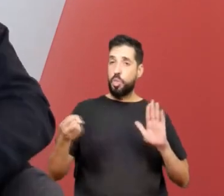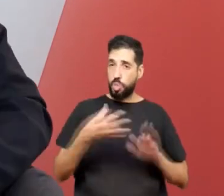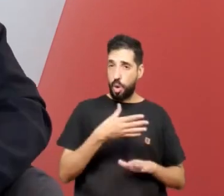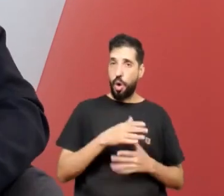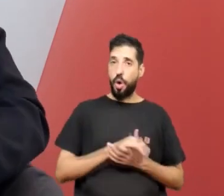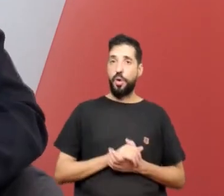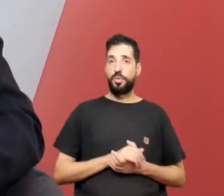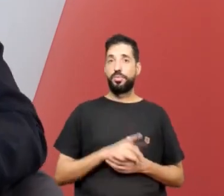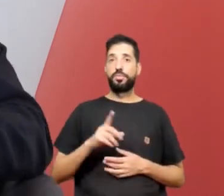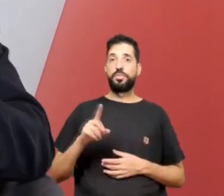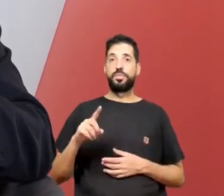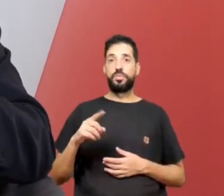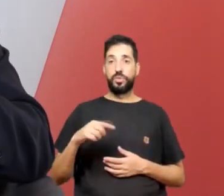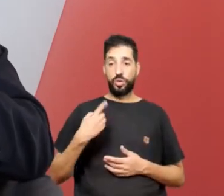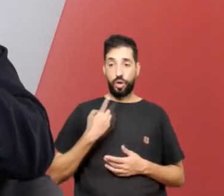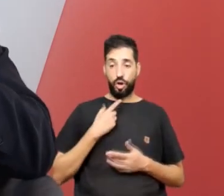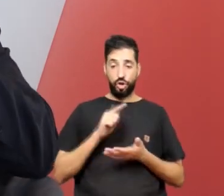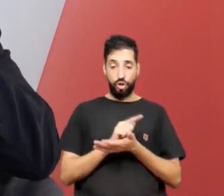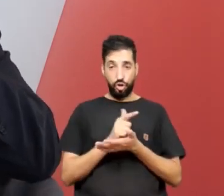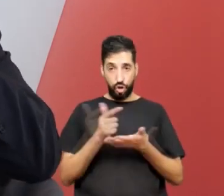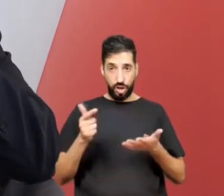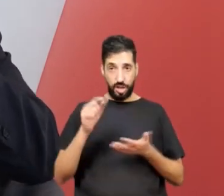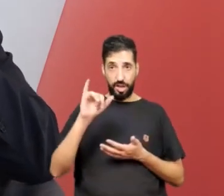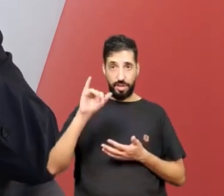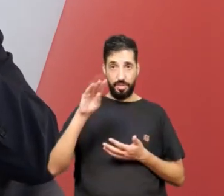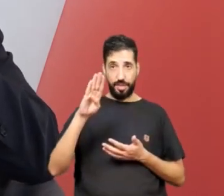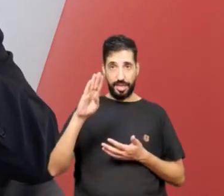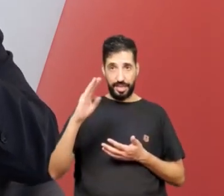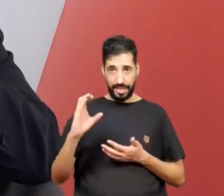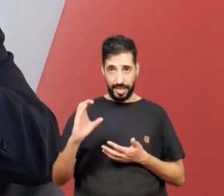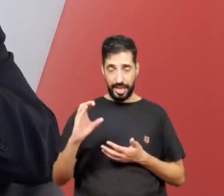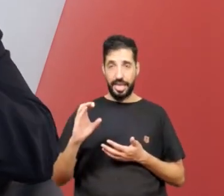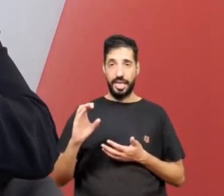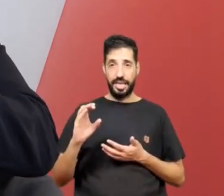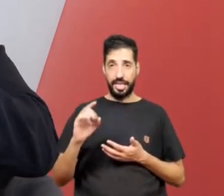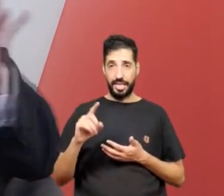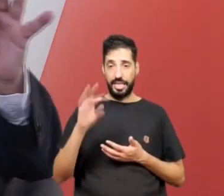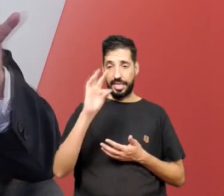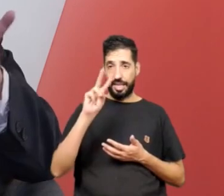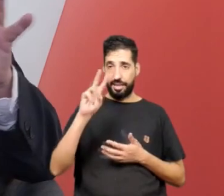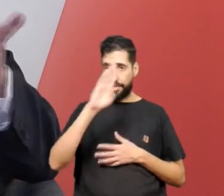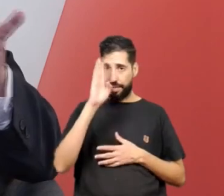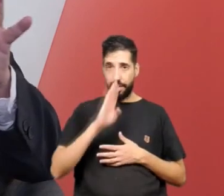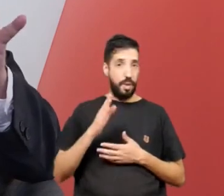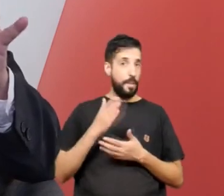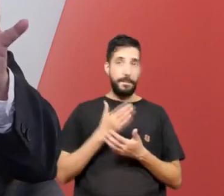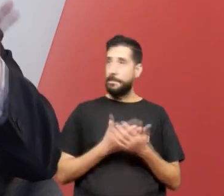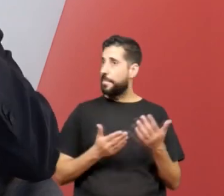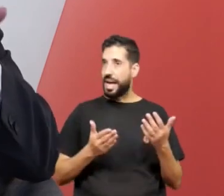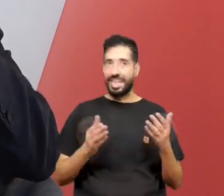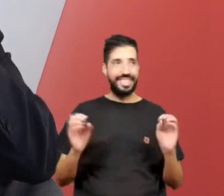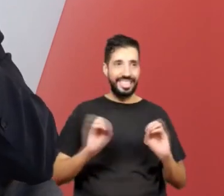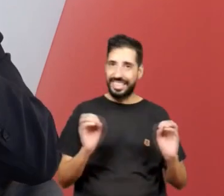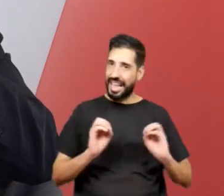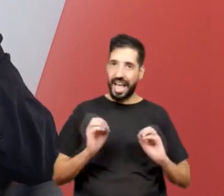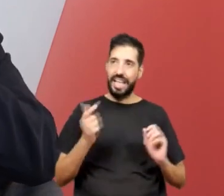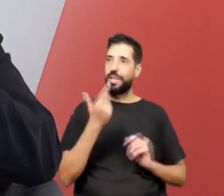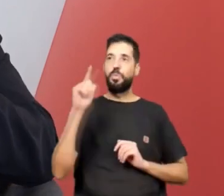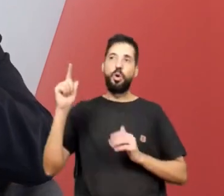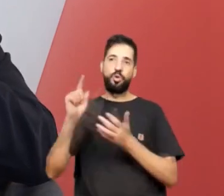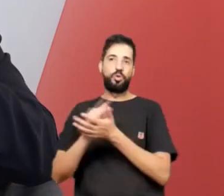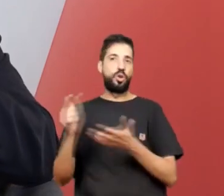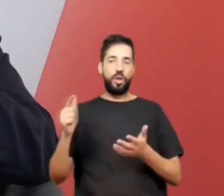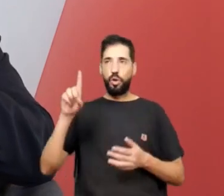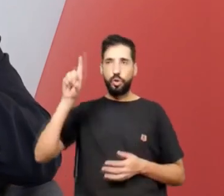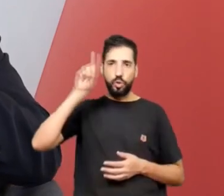telejornal da EBC, nosso telejornal da TV Brasil, ele não perde para nenhum telejornal. Todos os dias, de segunda